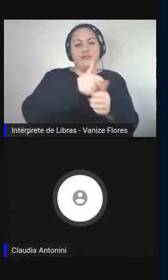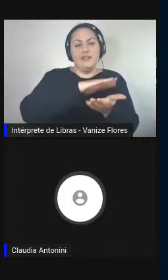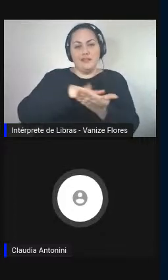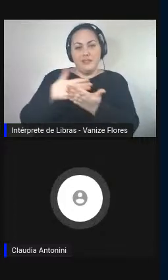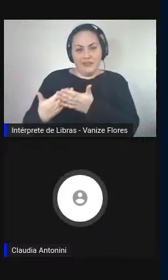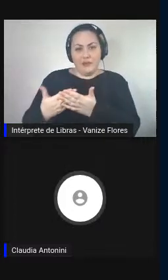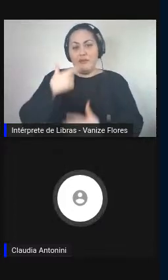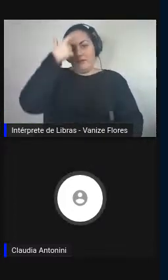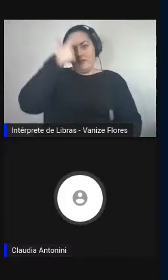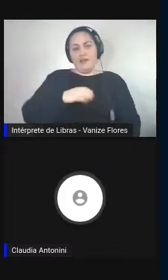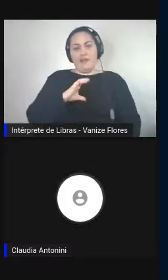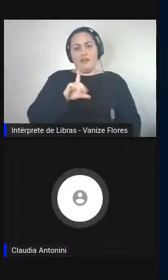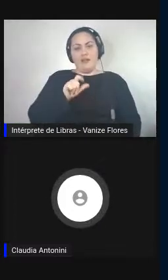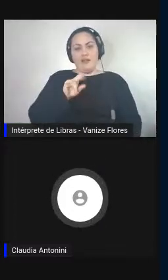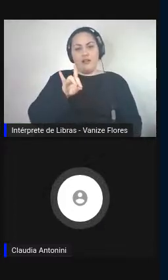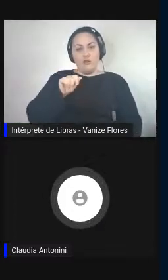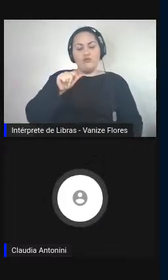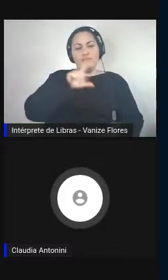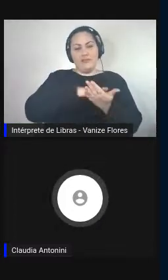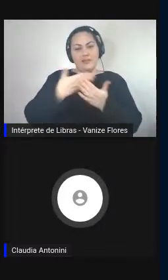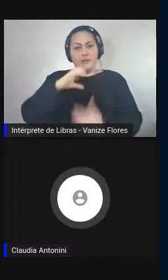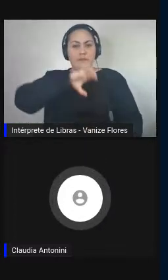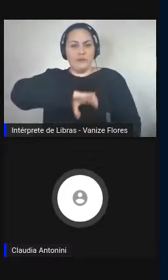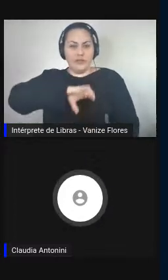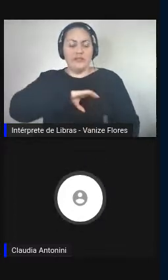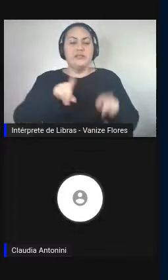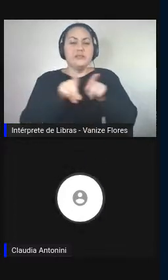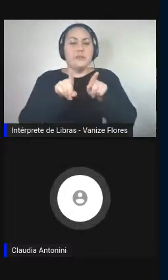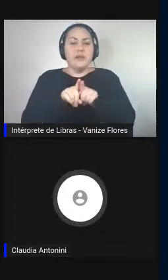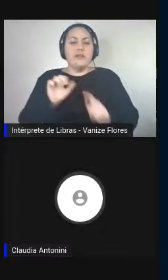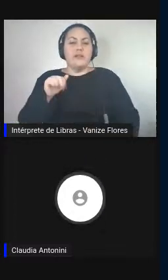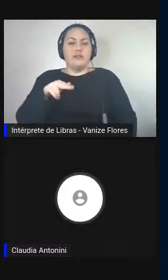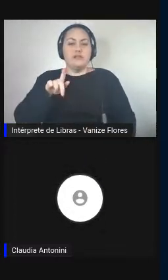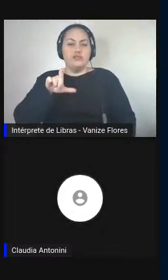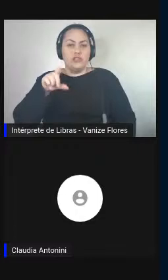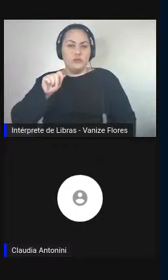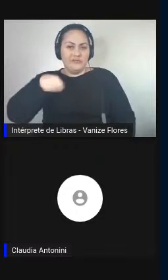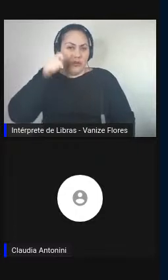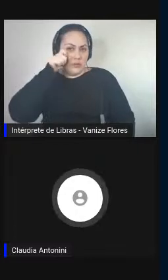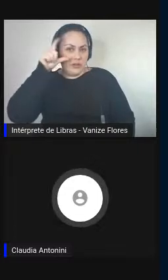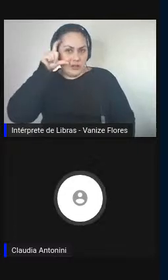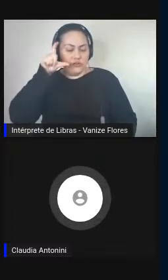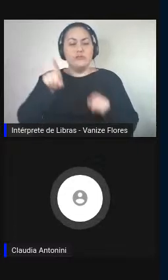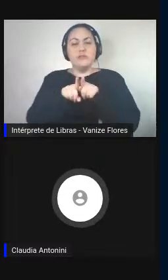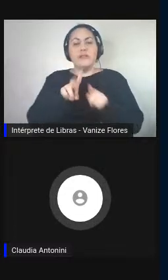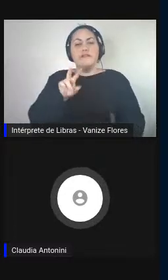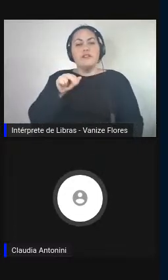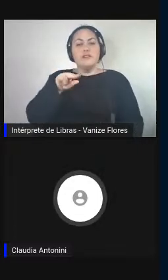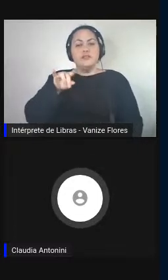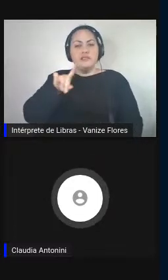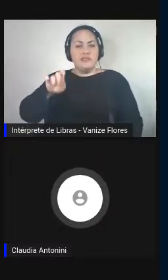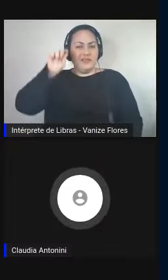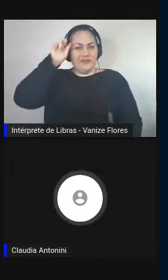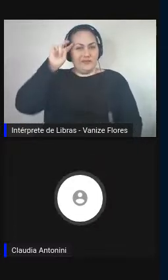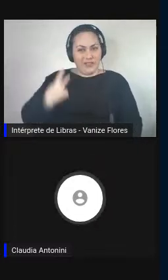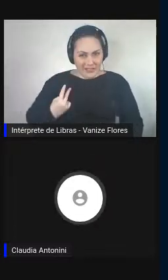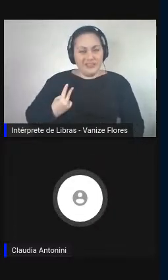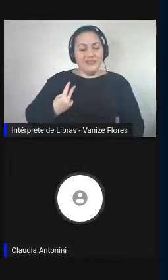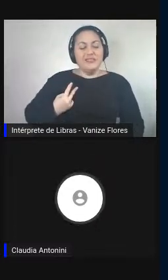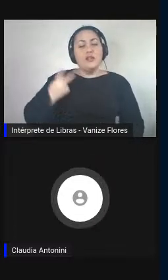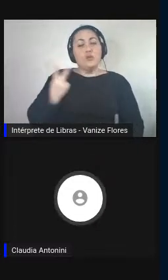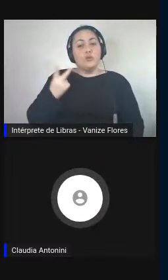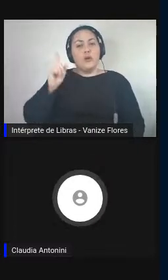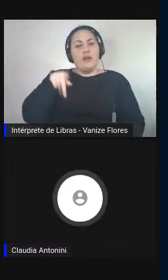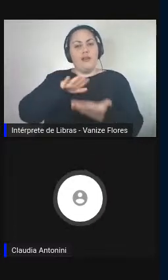que está interpretando para o português, e a Ângelo Ivanise, em Libras. Agradeço a diretoria da